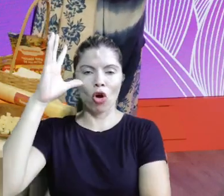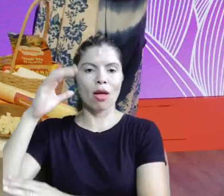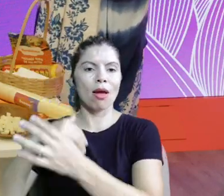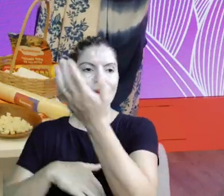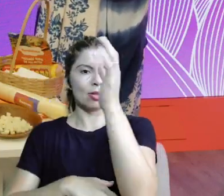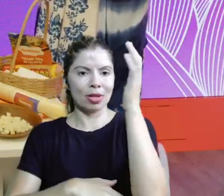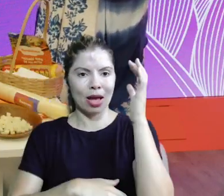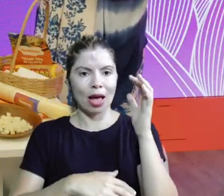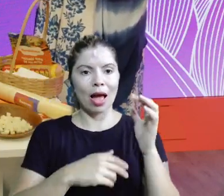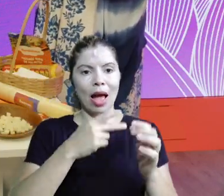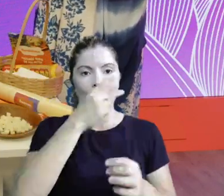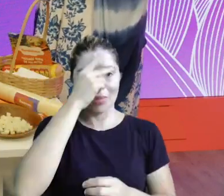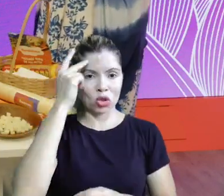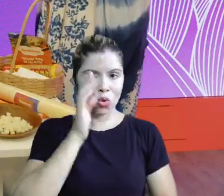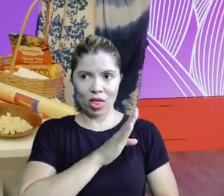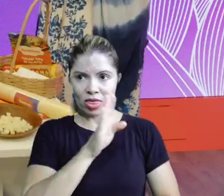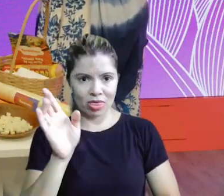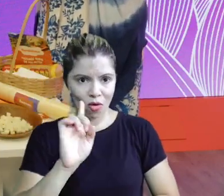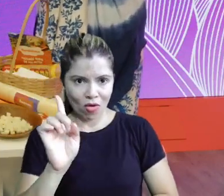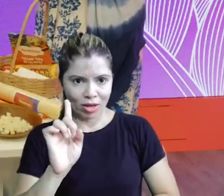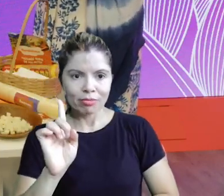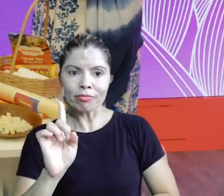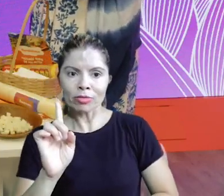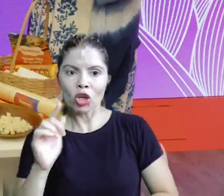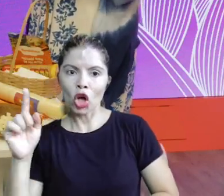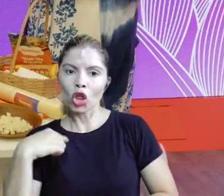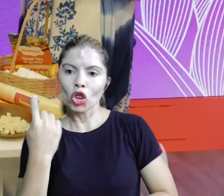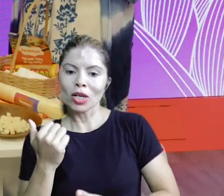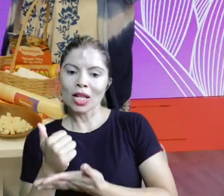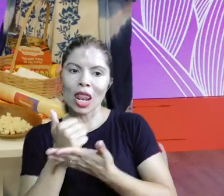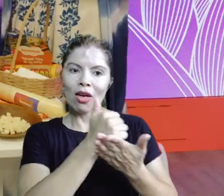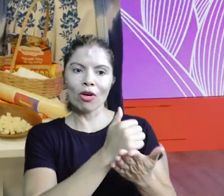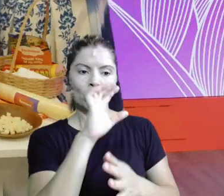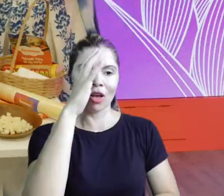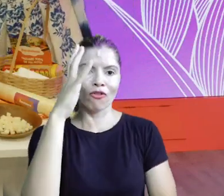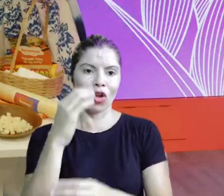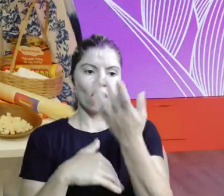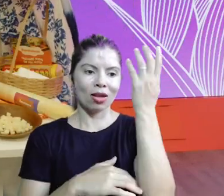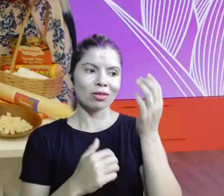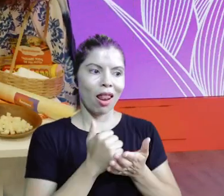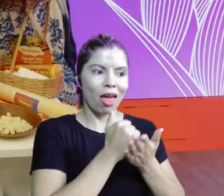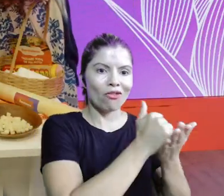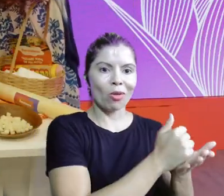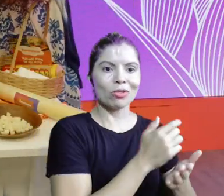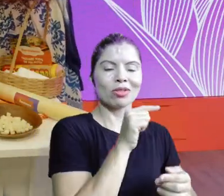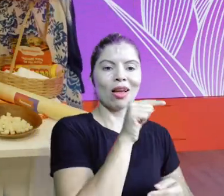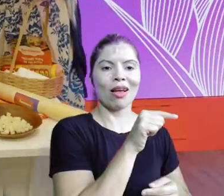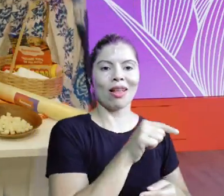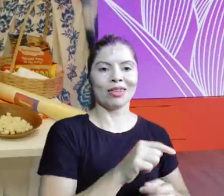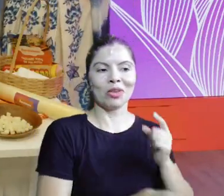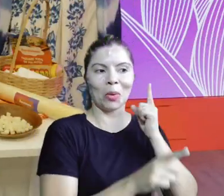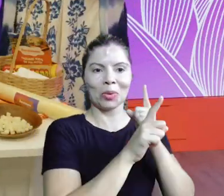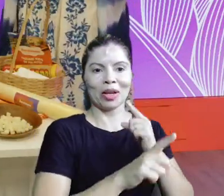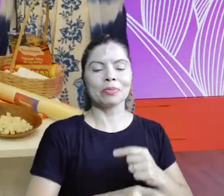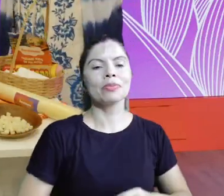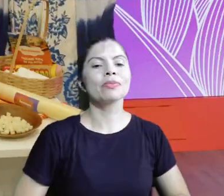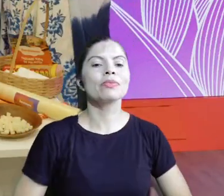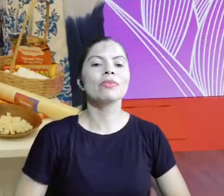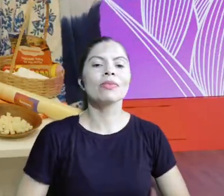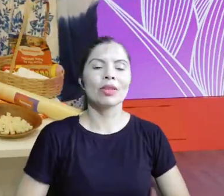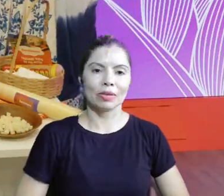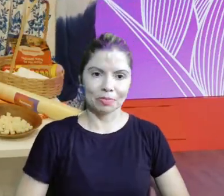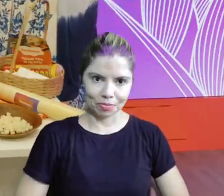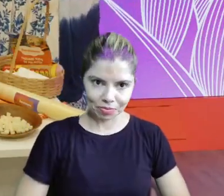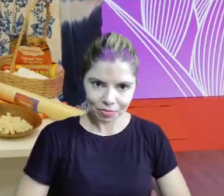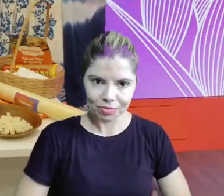floresta não vai ou a pessoa não vai à floresta a floresta vem até a pessoa Isso aqui é o seguinte Pra alguns apreciadores